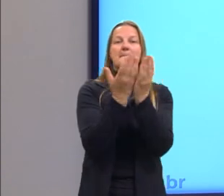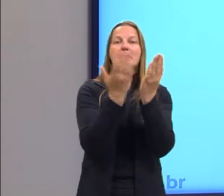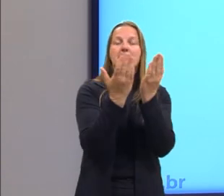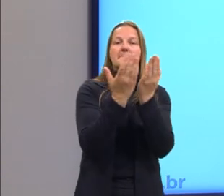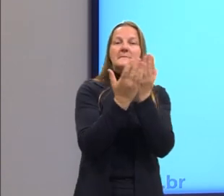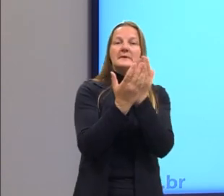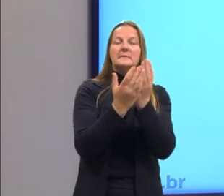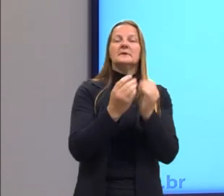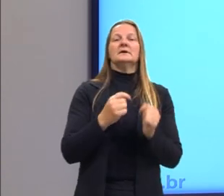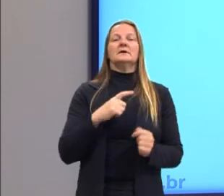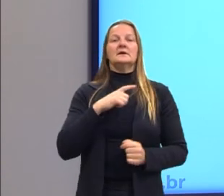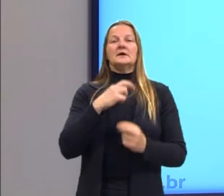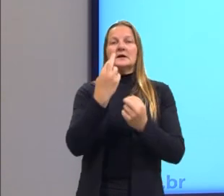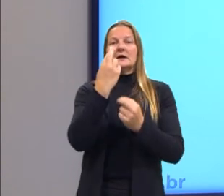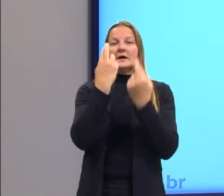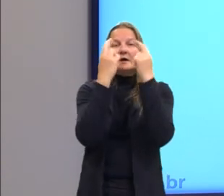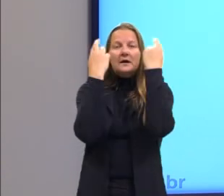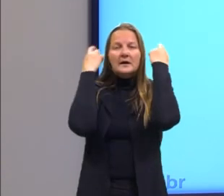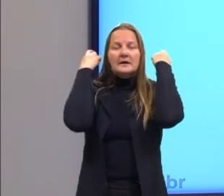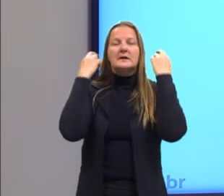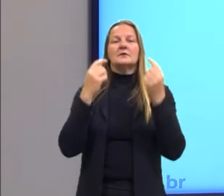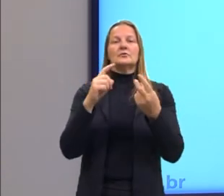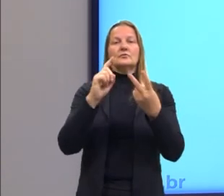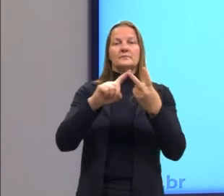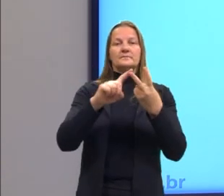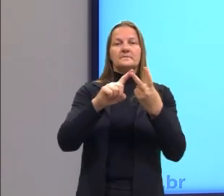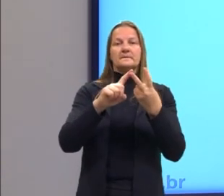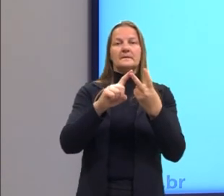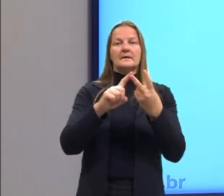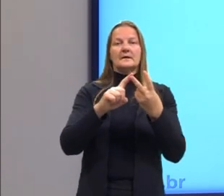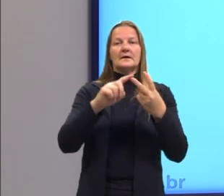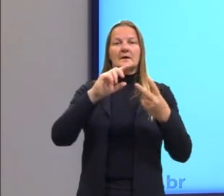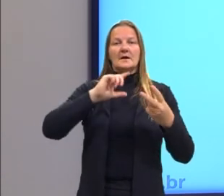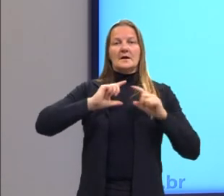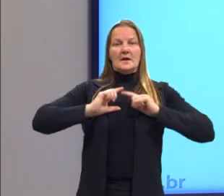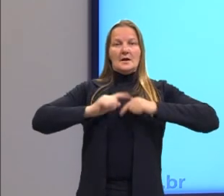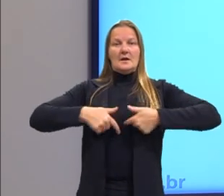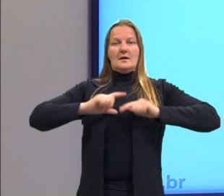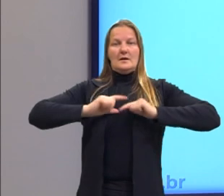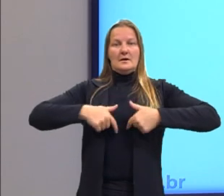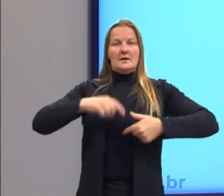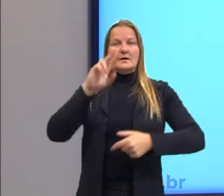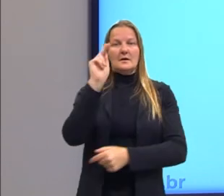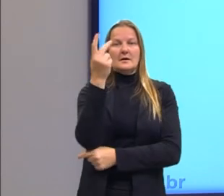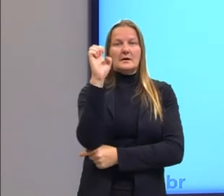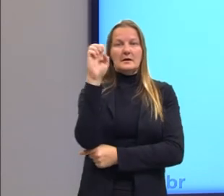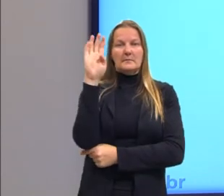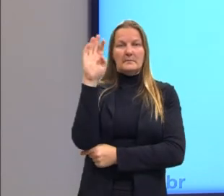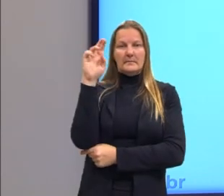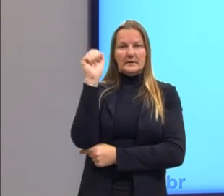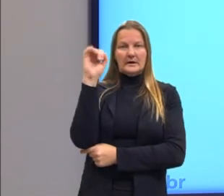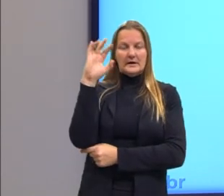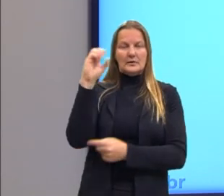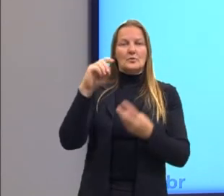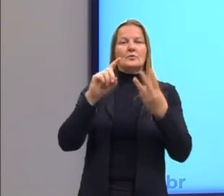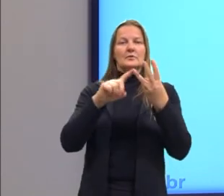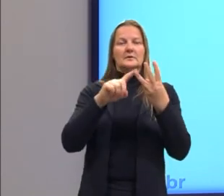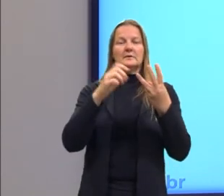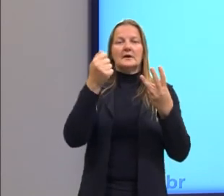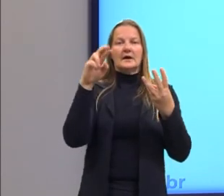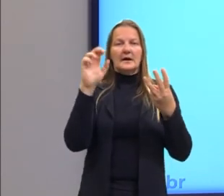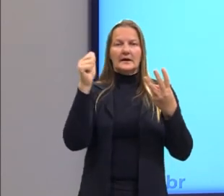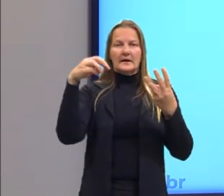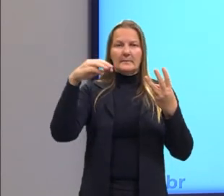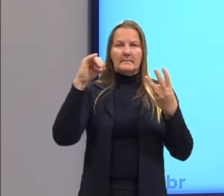aramaico e hebraico. E o Martim Lutero traduz a Bíblia para o alemão. Isso dá acesso a uma série de muitas